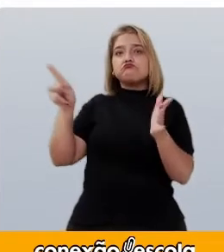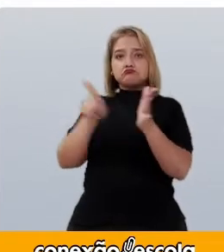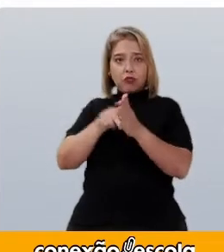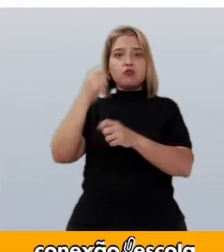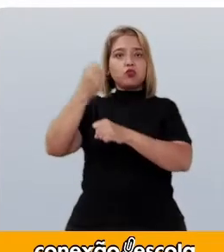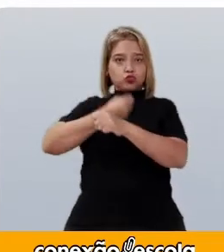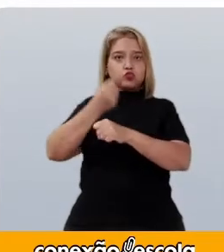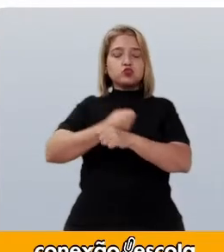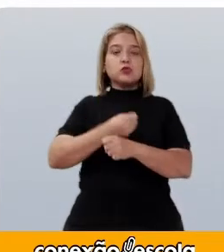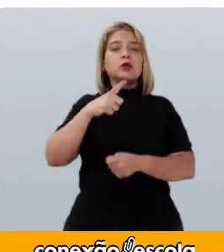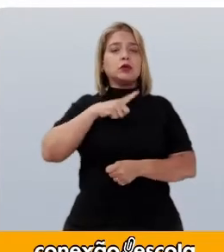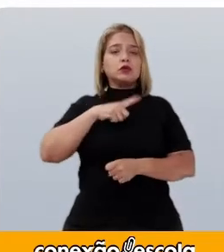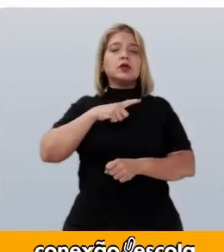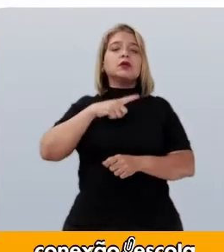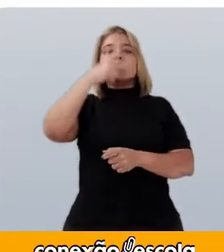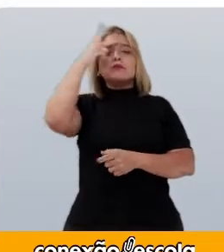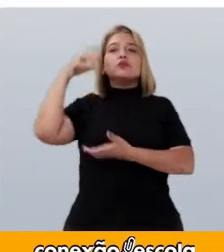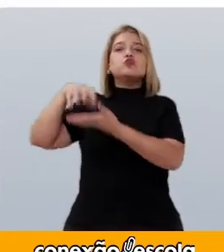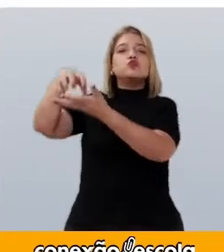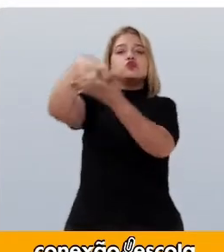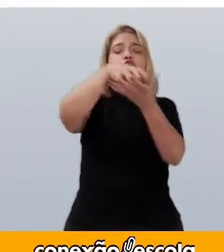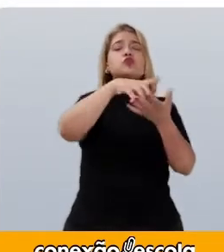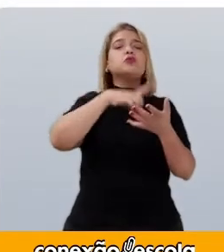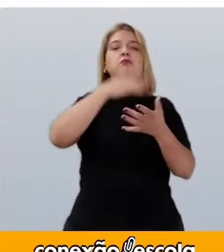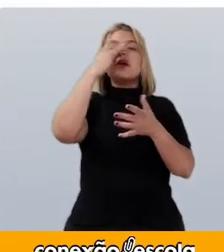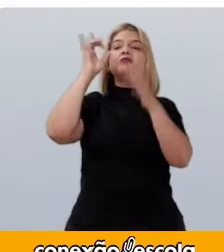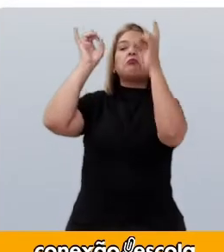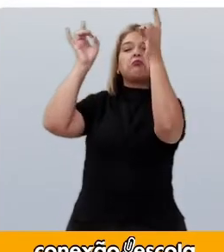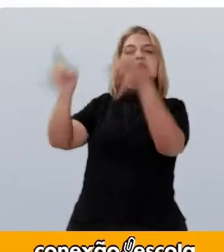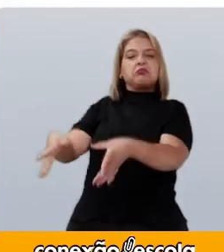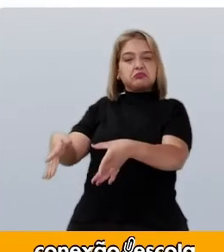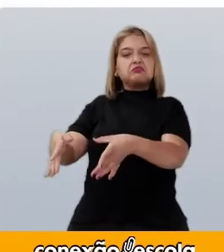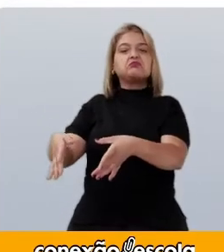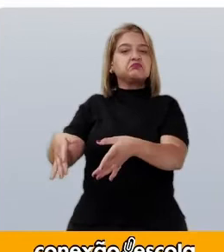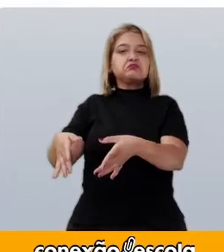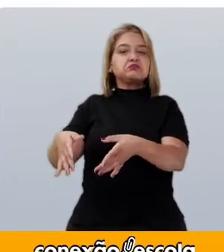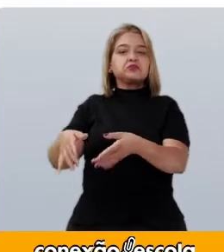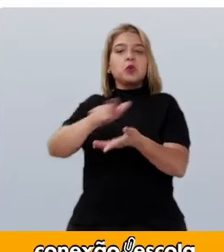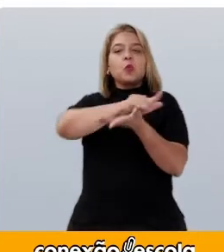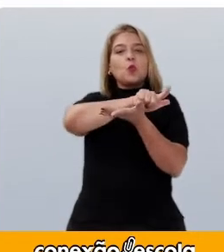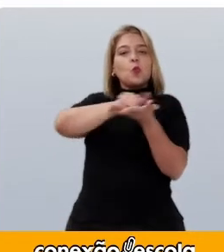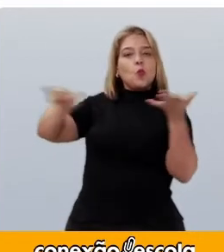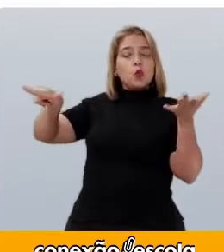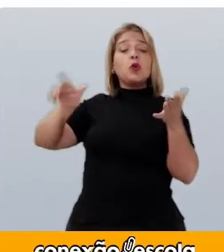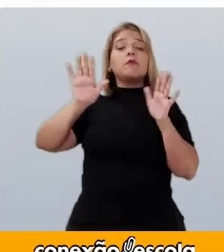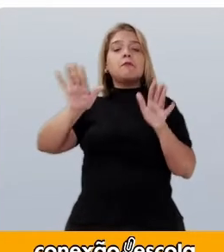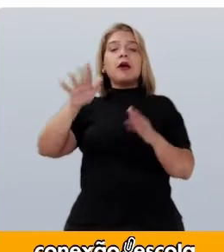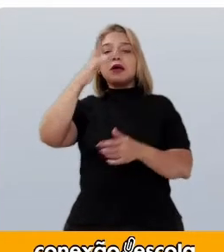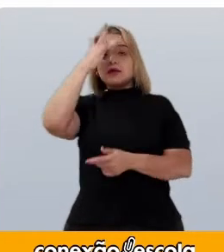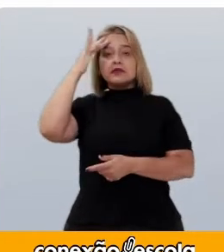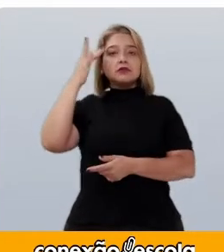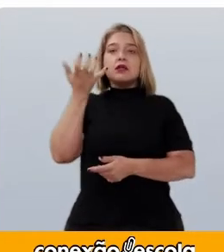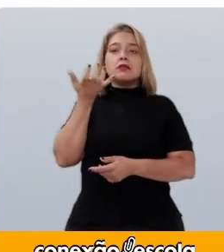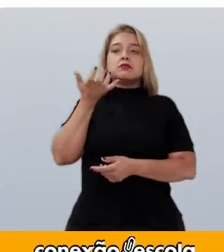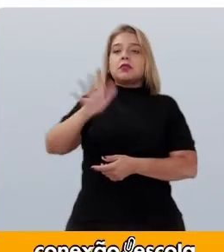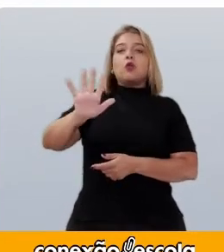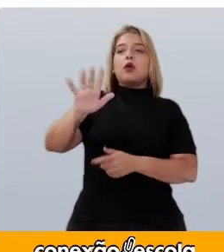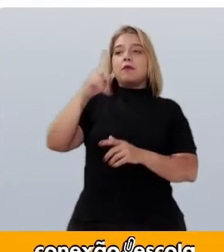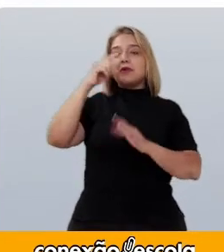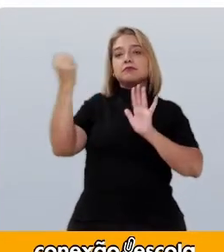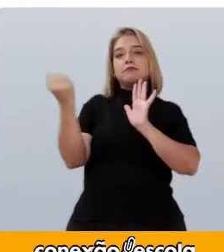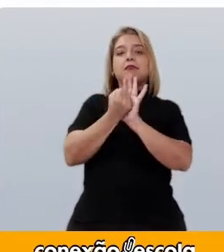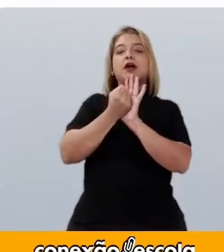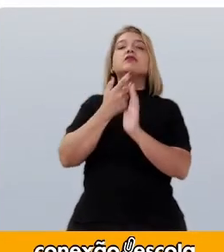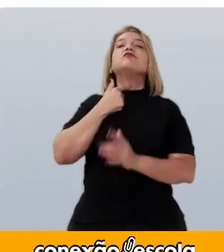lugares Estão hoje Abandonados Em ruínas Mas guardam Passagens Cheias De nunca mais Quem partia Nunca mais Era